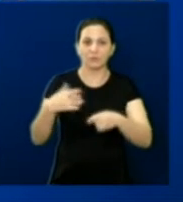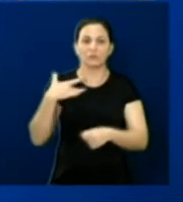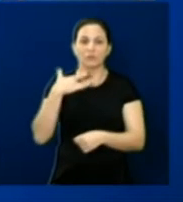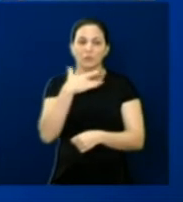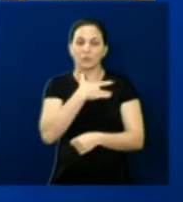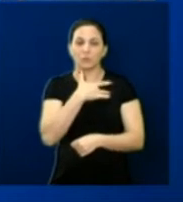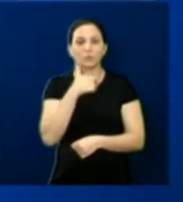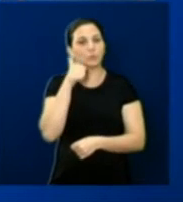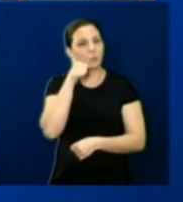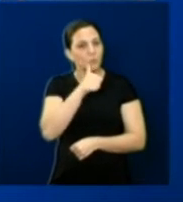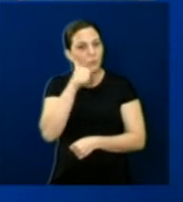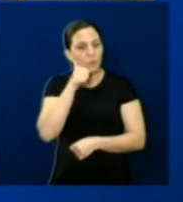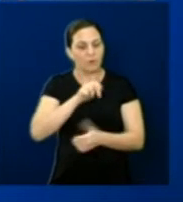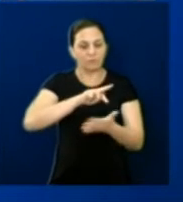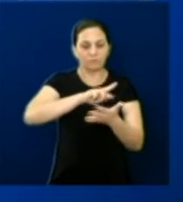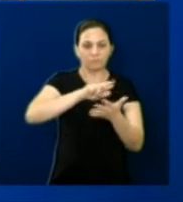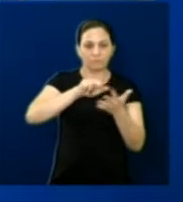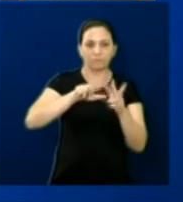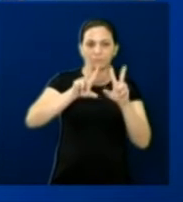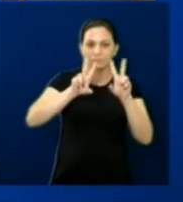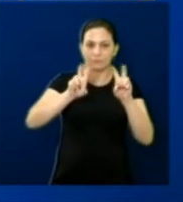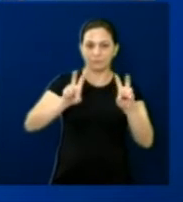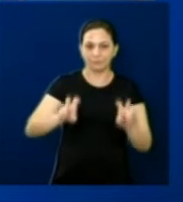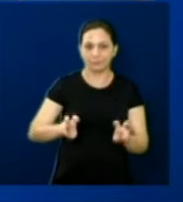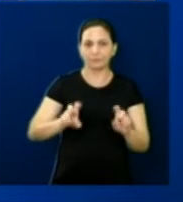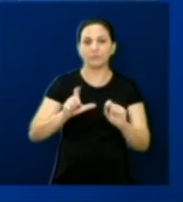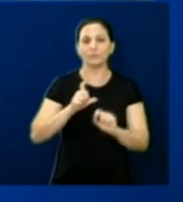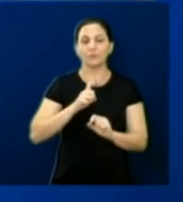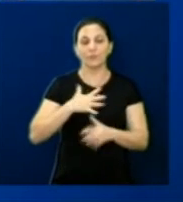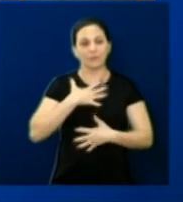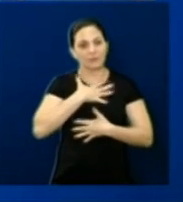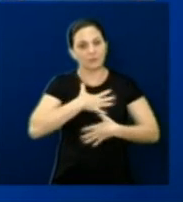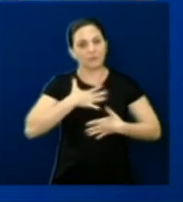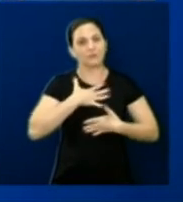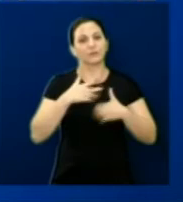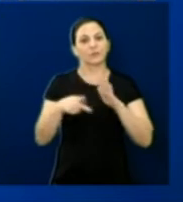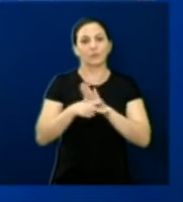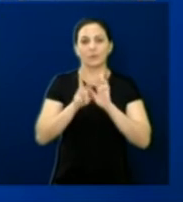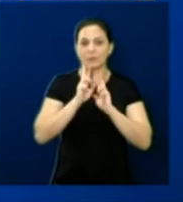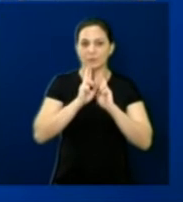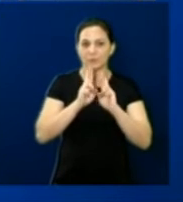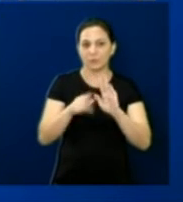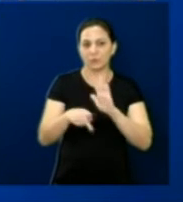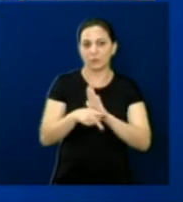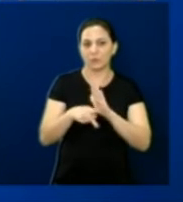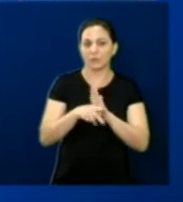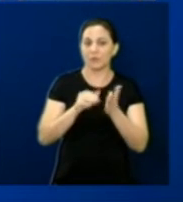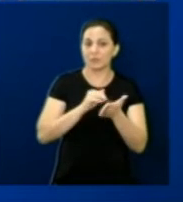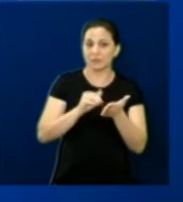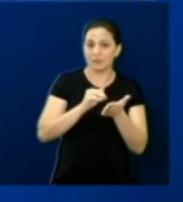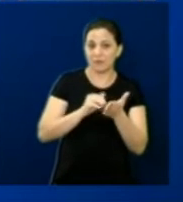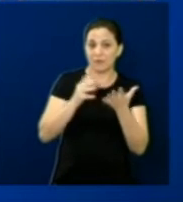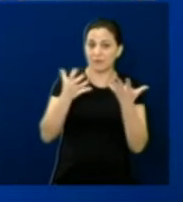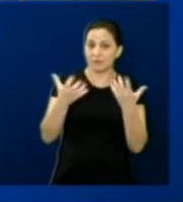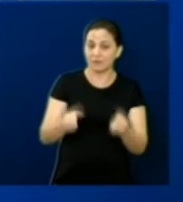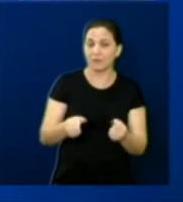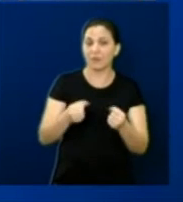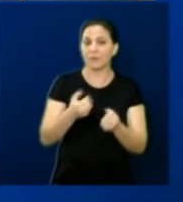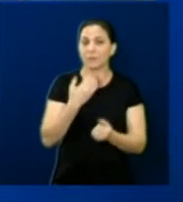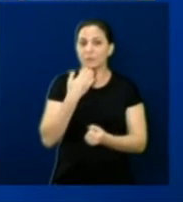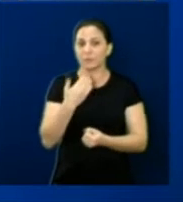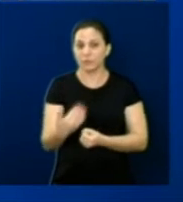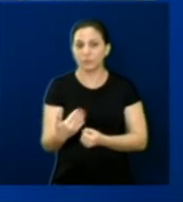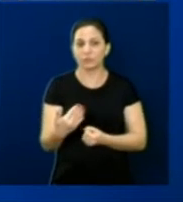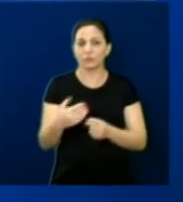mulher, entre dezenas de outras. Fiquei muito satisfeito com o resultado da conversa, pois a secretária atenderá as solicitações apresentadas e